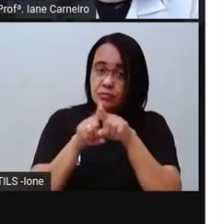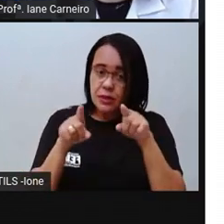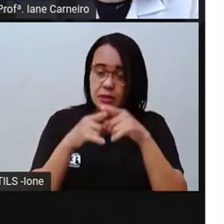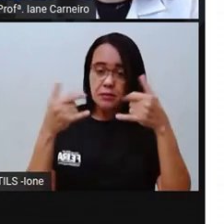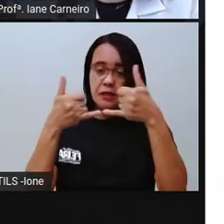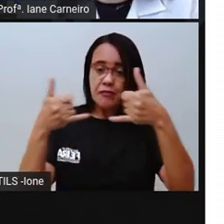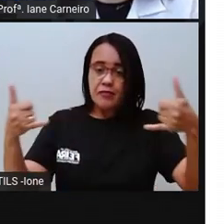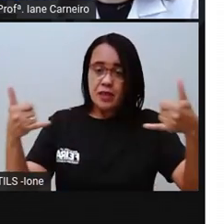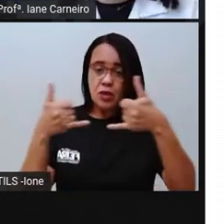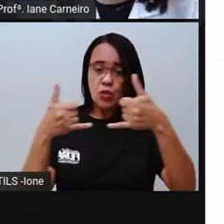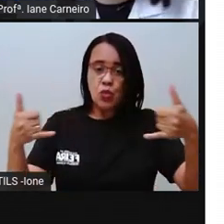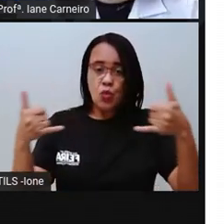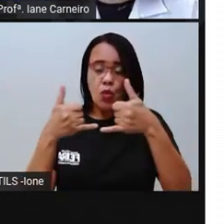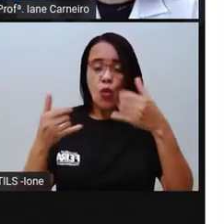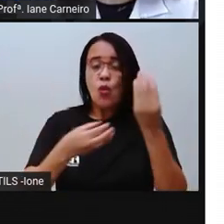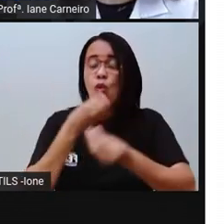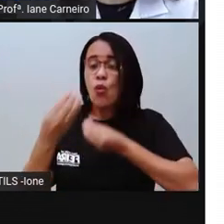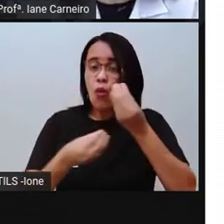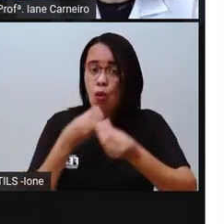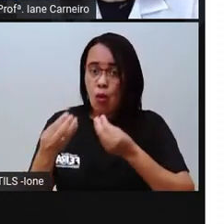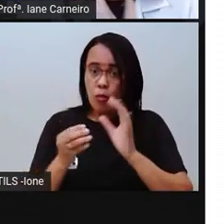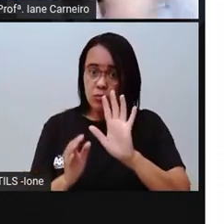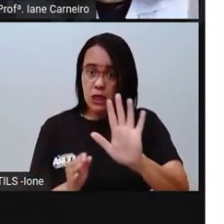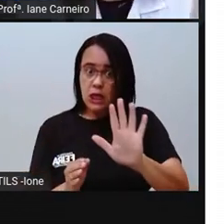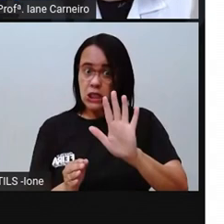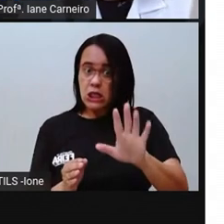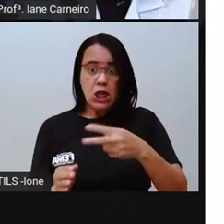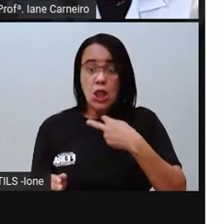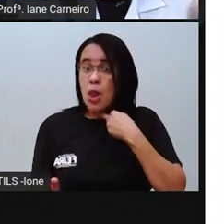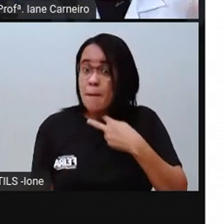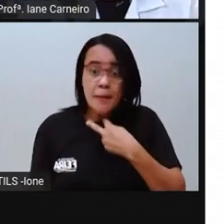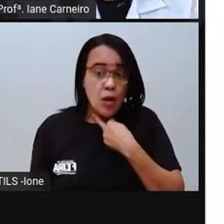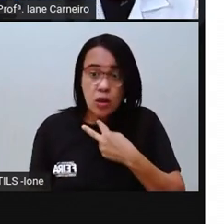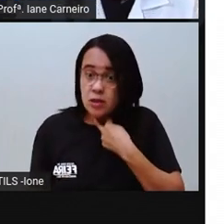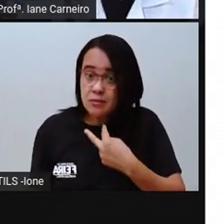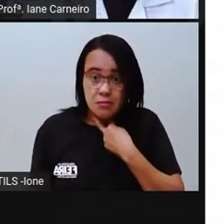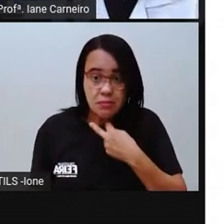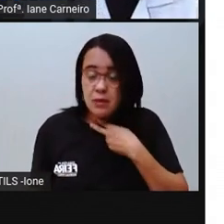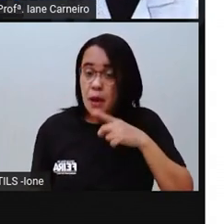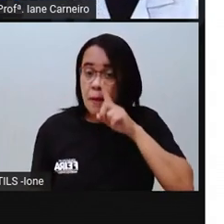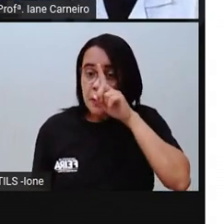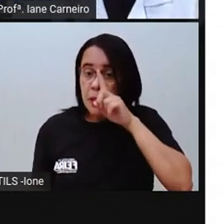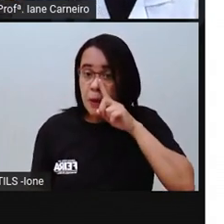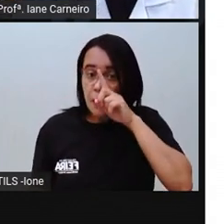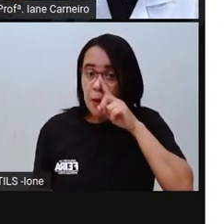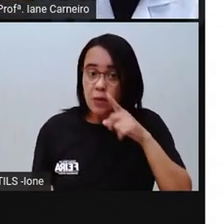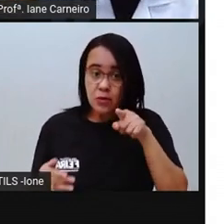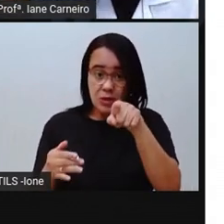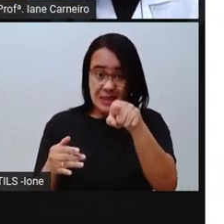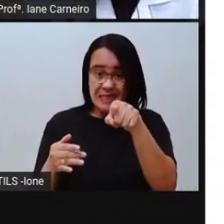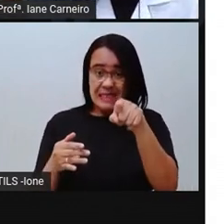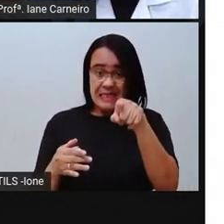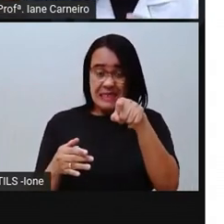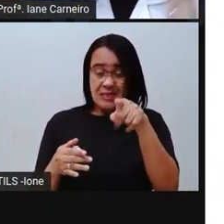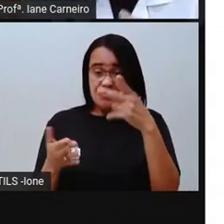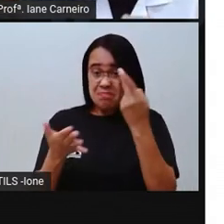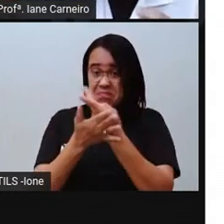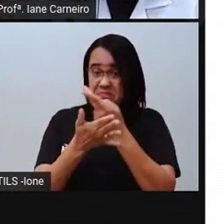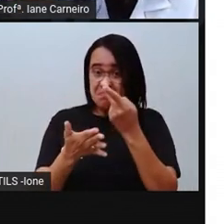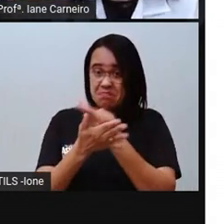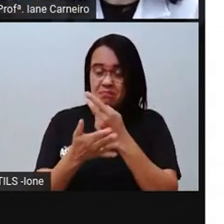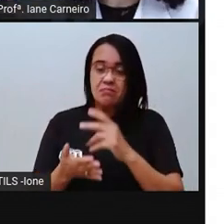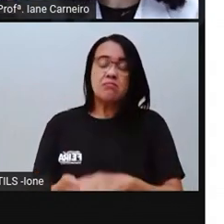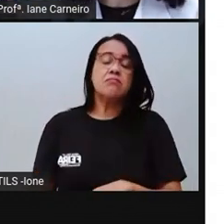fio desse jeitinho aqui, ó, não mexe. Na verdade, não mexe em fio nenhum, né? Aqui, por exemplo, esse fio, ó, é o fio do